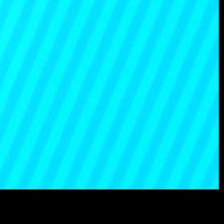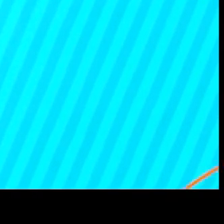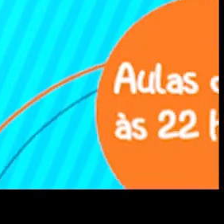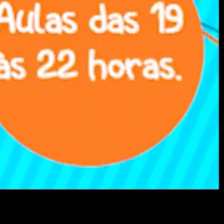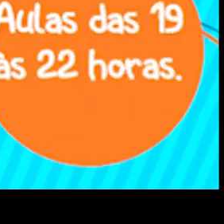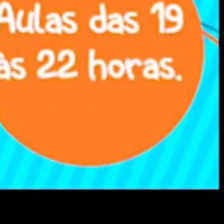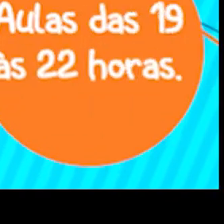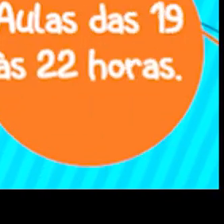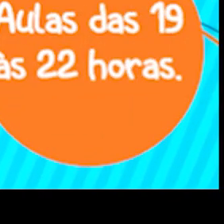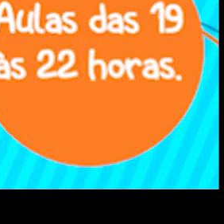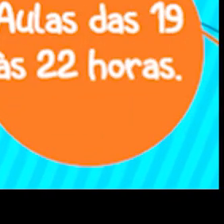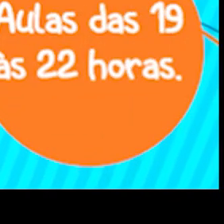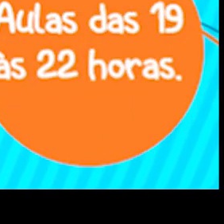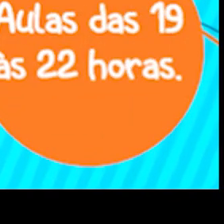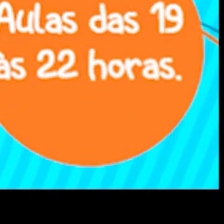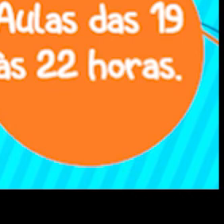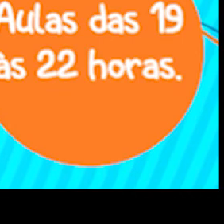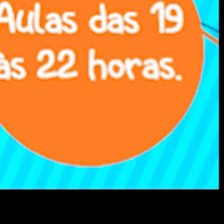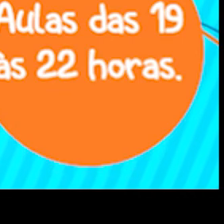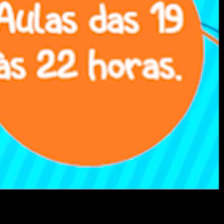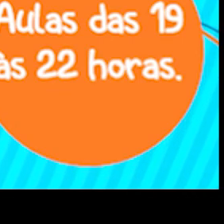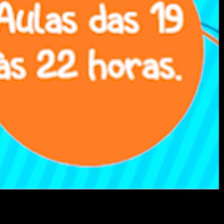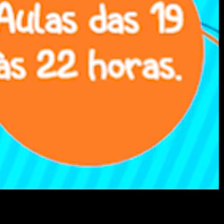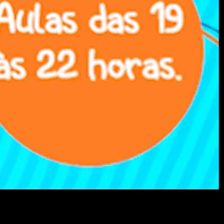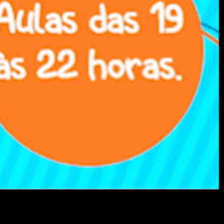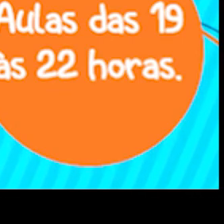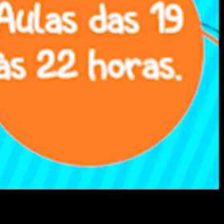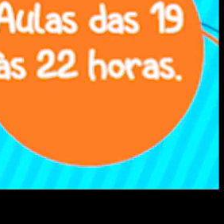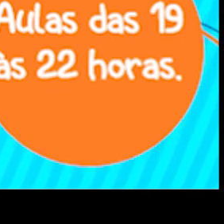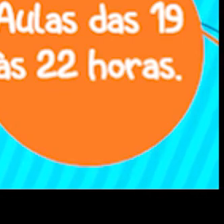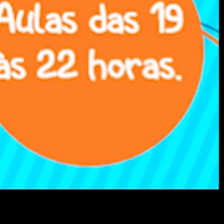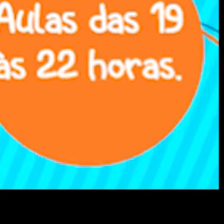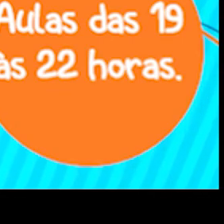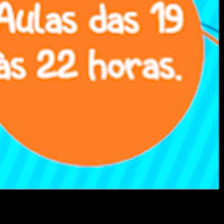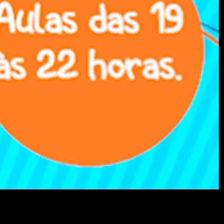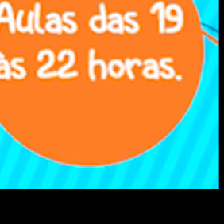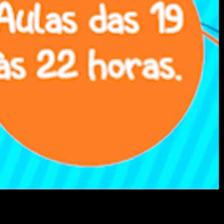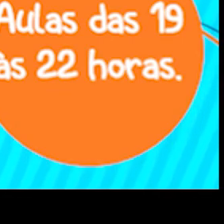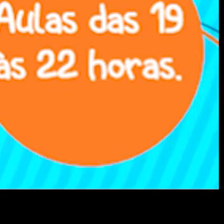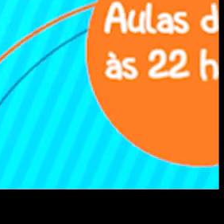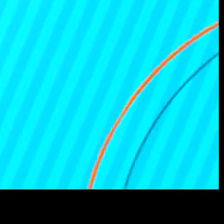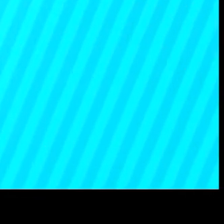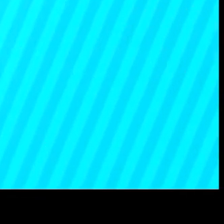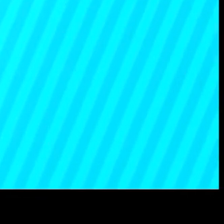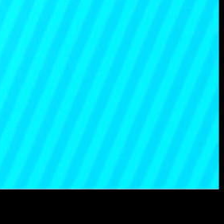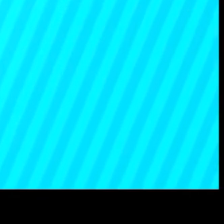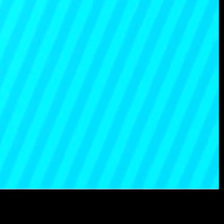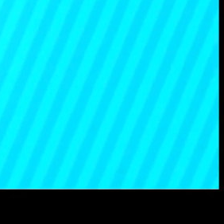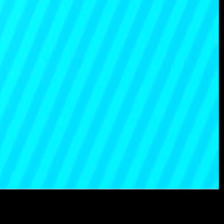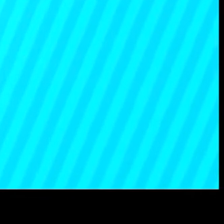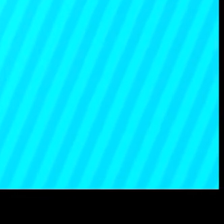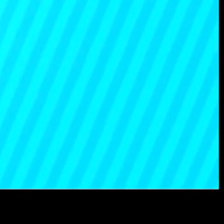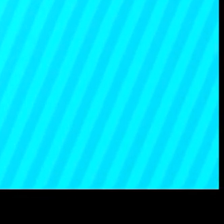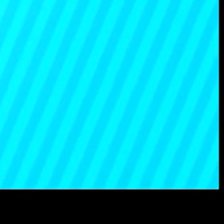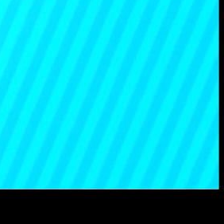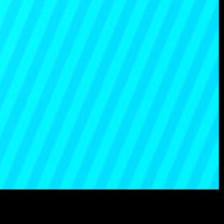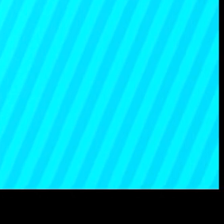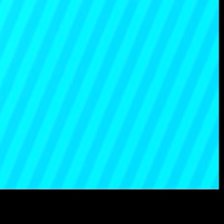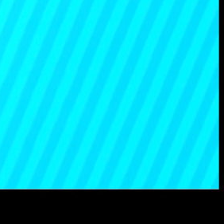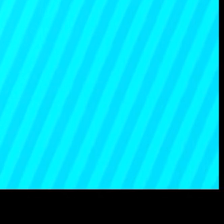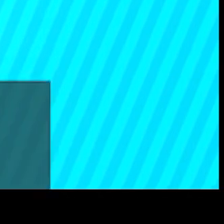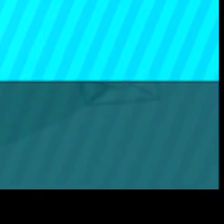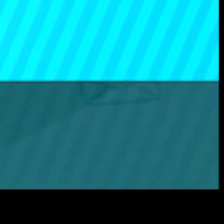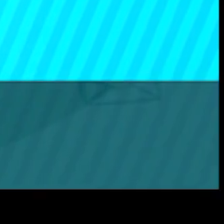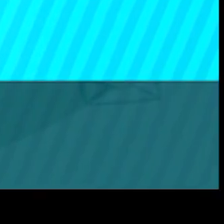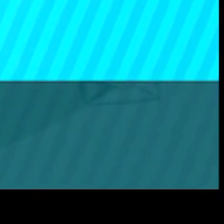professores altamente qualificados, prontos para te auxiliar. Tudo isso de forma totalmente pública e gratuita. Para saber mais,